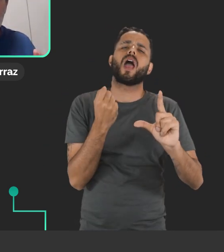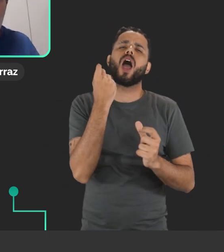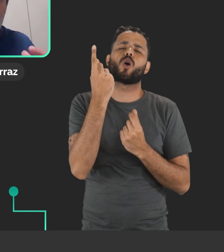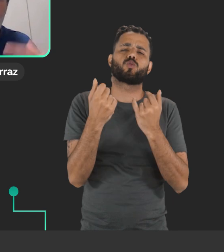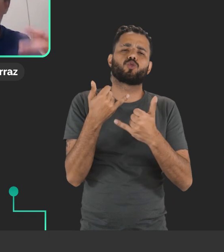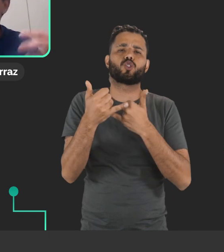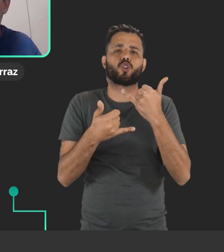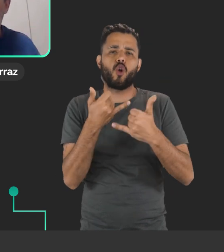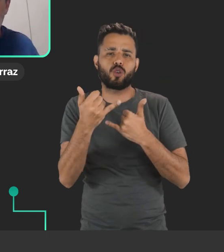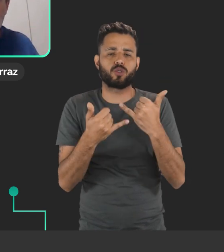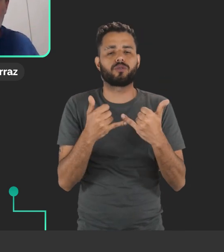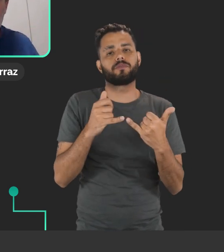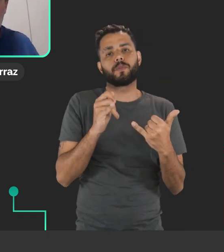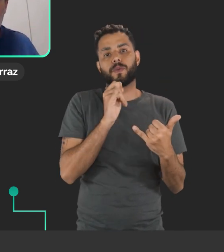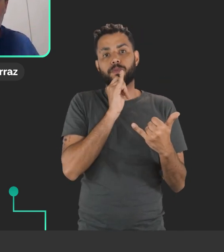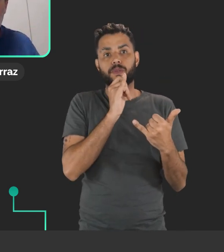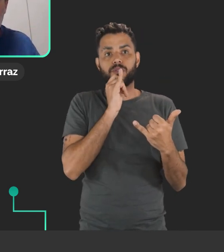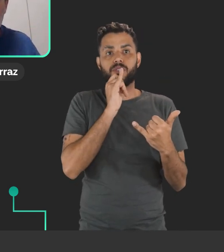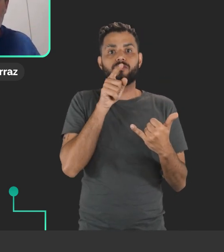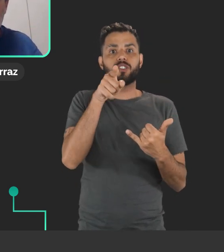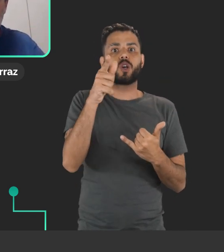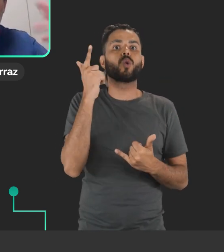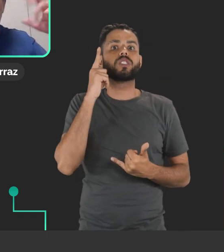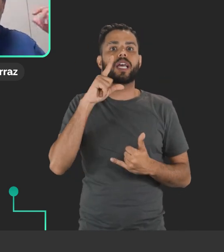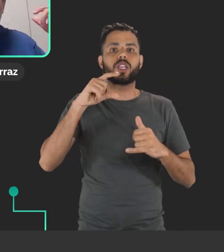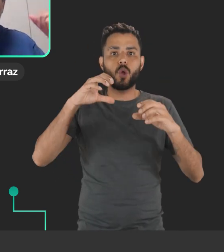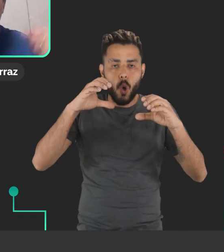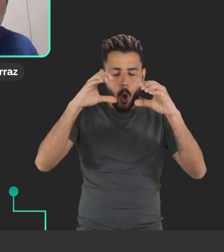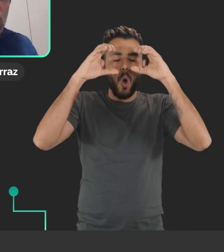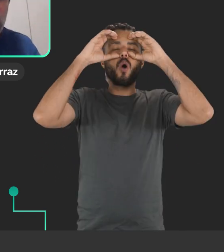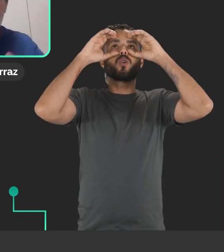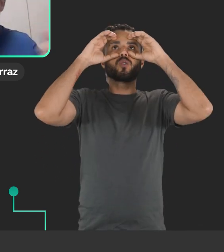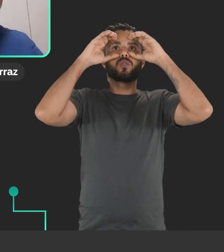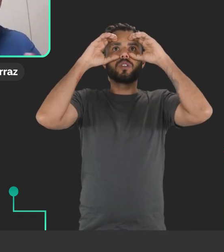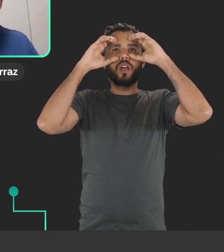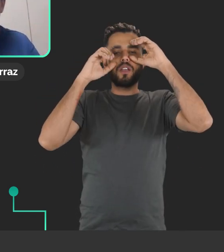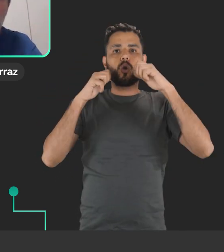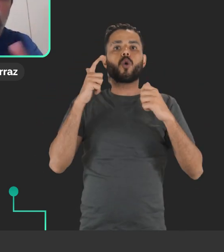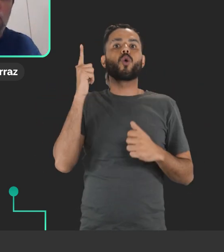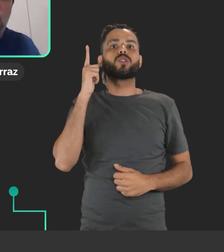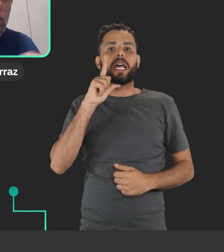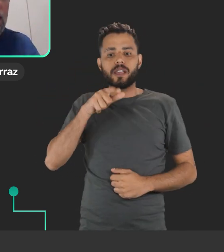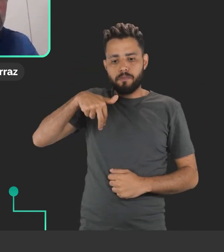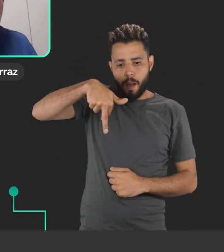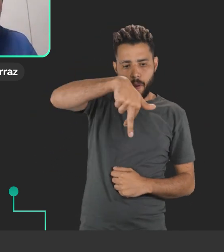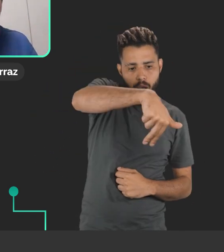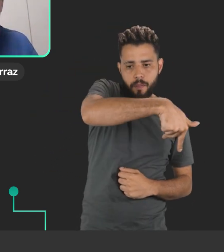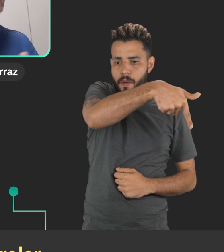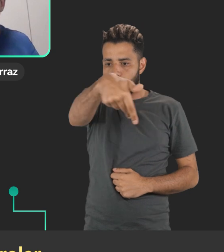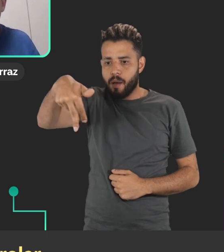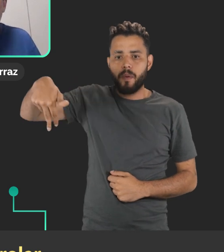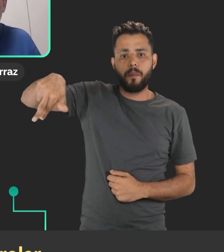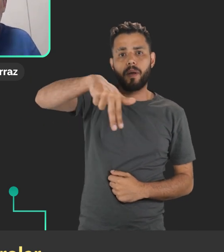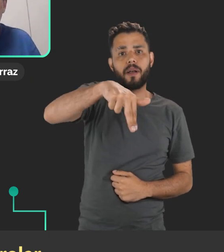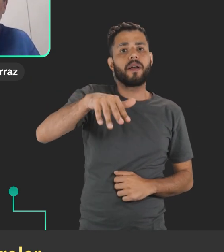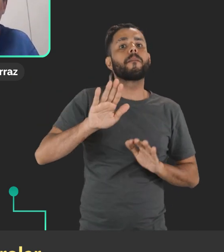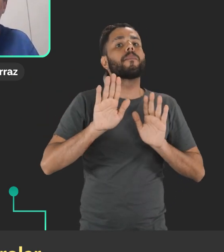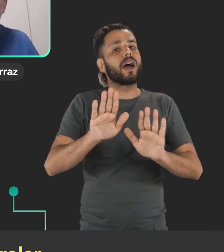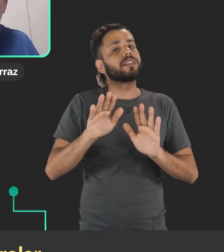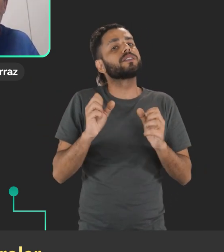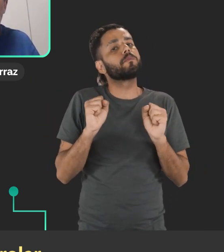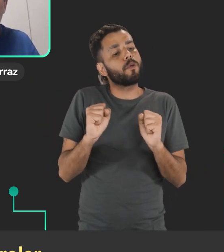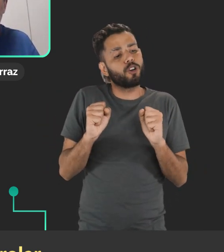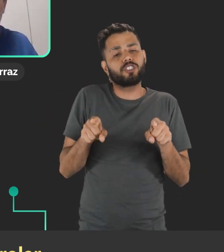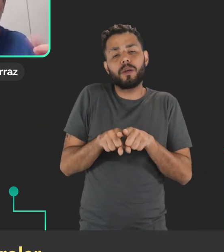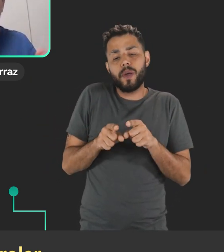você... principalmente jogos em primeira pessoa, que você pode colocar o óculos, você se movimenta, você pode andar para um lado, para o outro, mas em alguns casos você